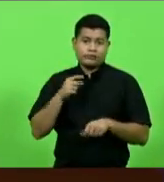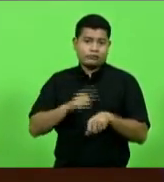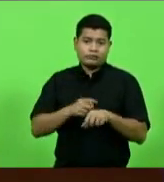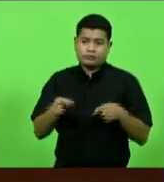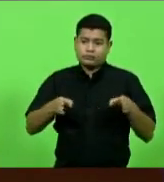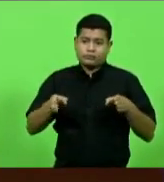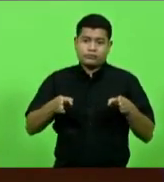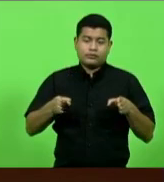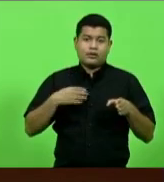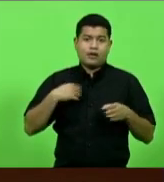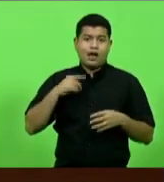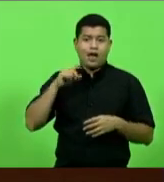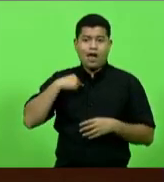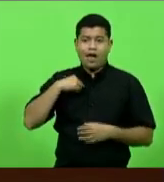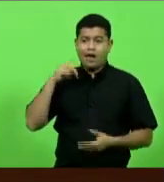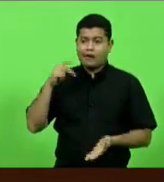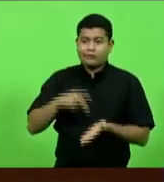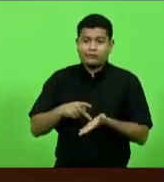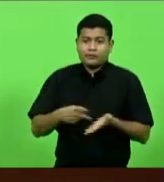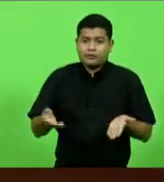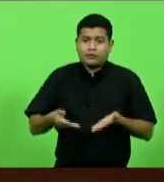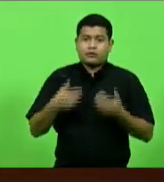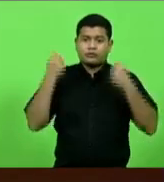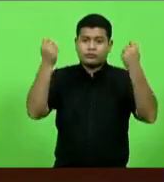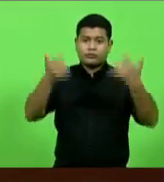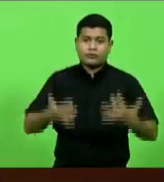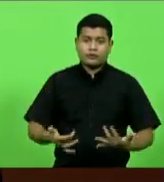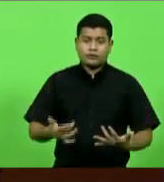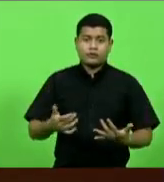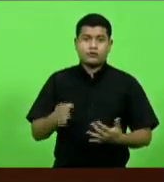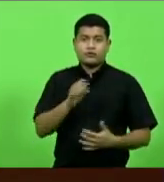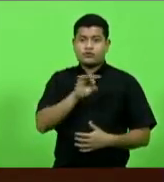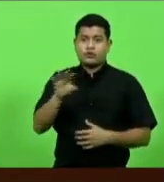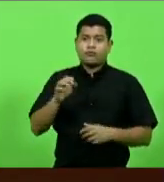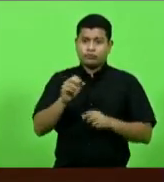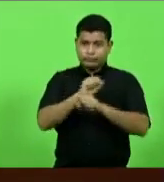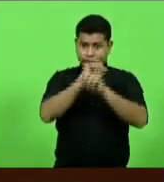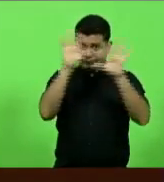essa é a realidade, só para colocar os fatos. Então, só para colocar dessa questão